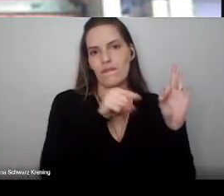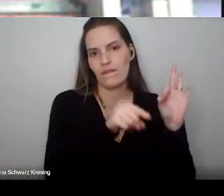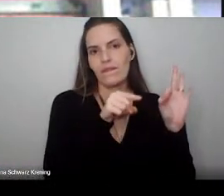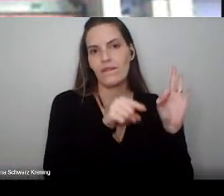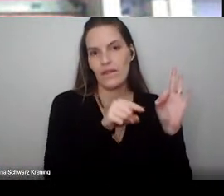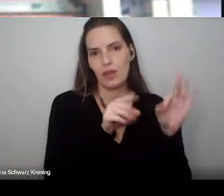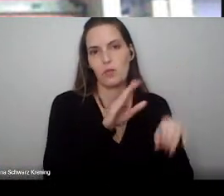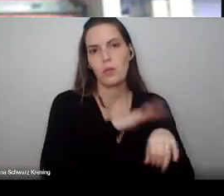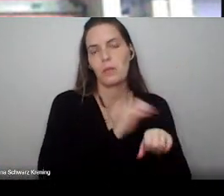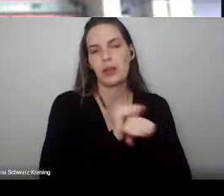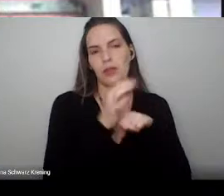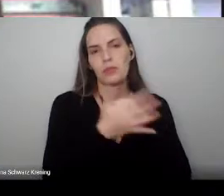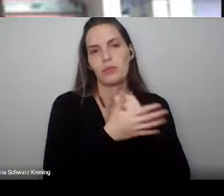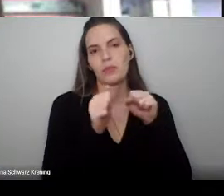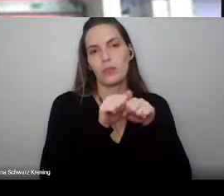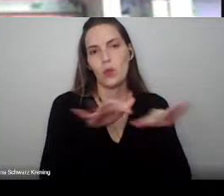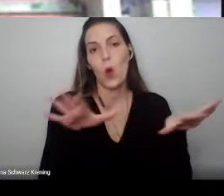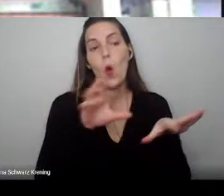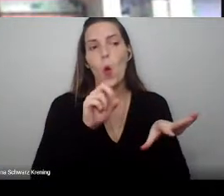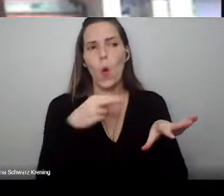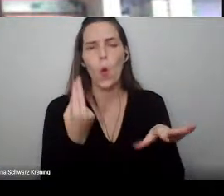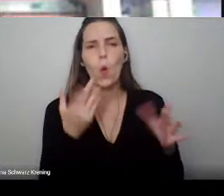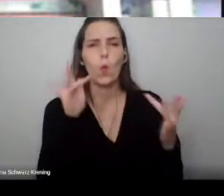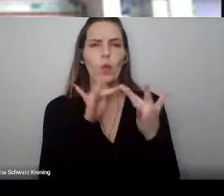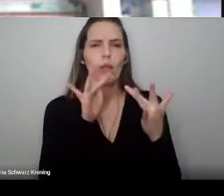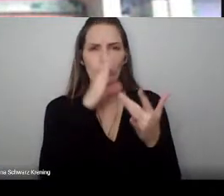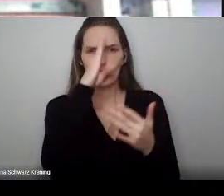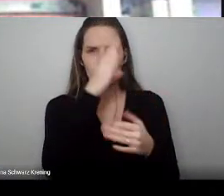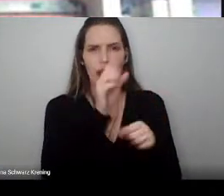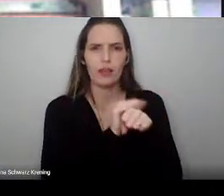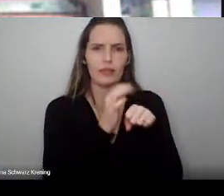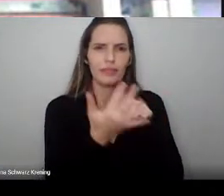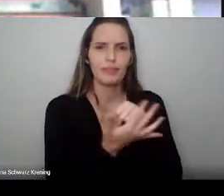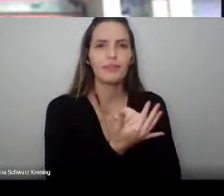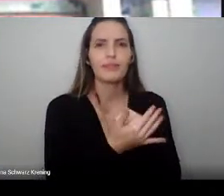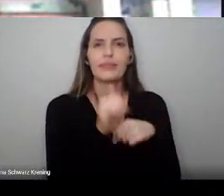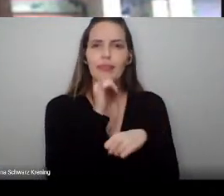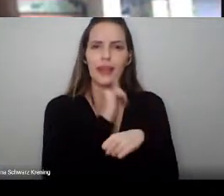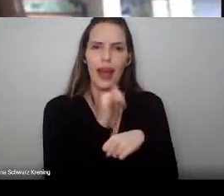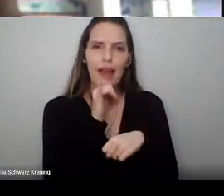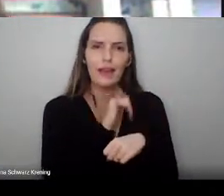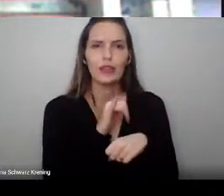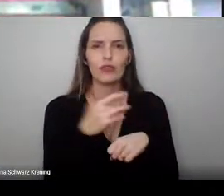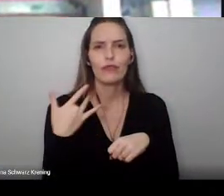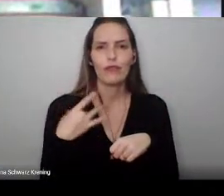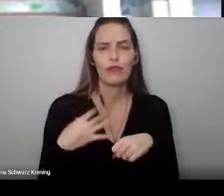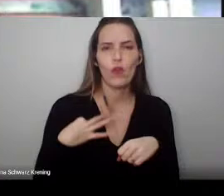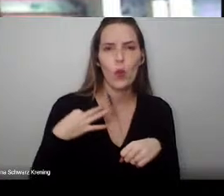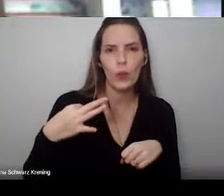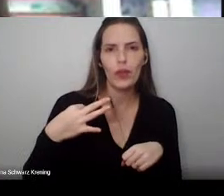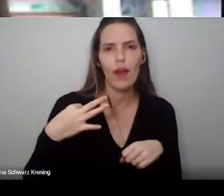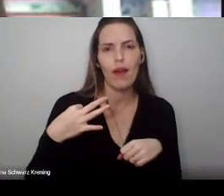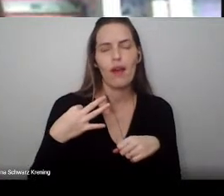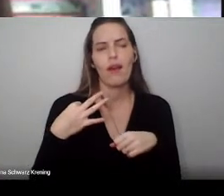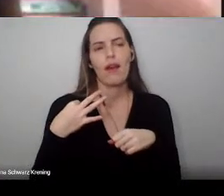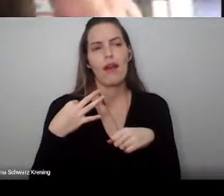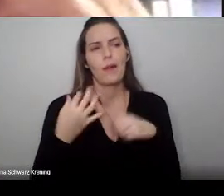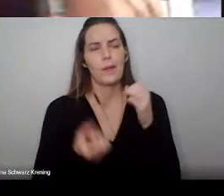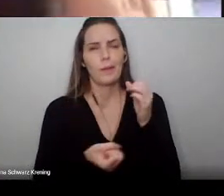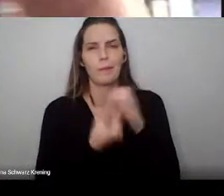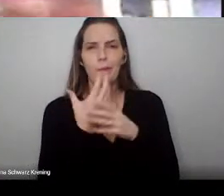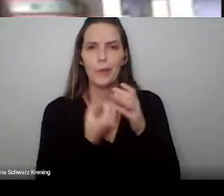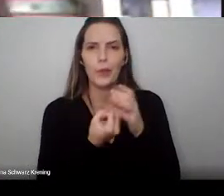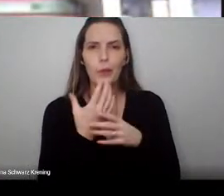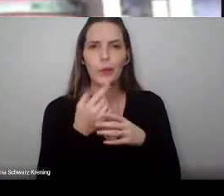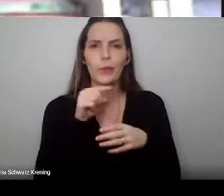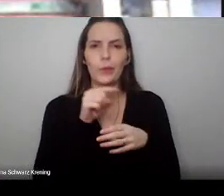frente, testando, fazendo, sendo voluntário, fazendo, né? Produzindo equipamentos de